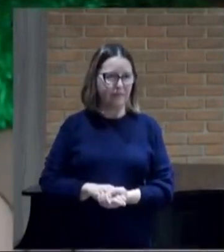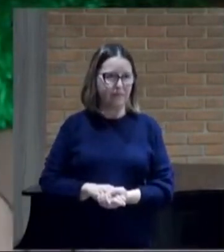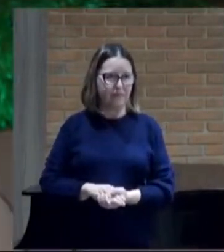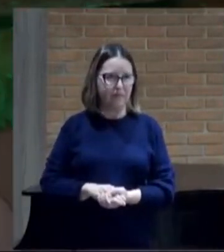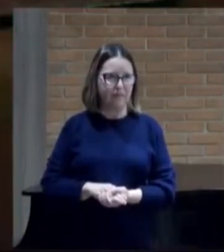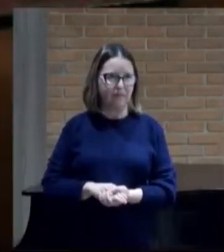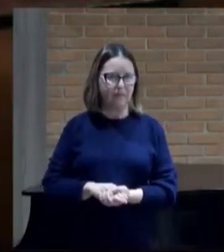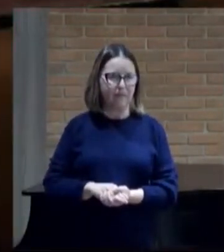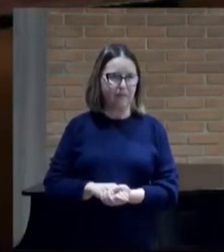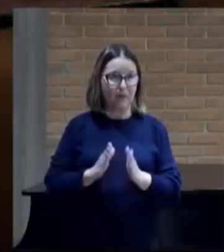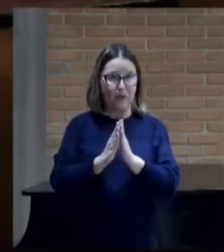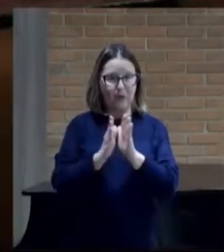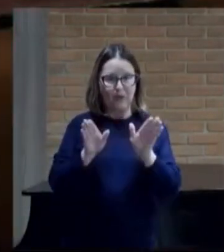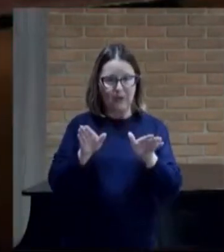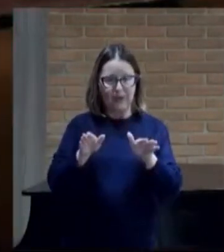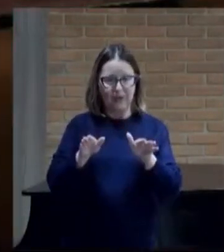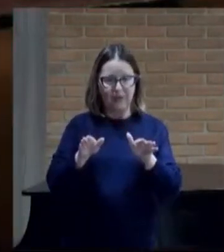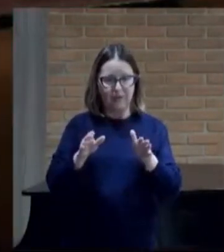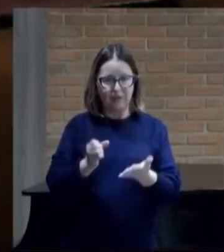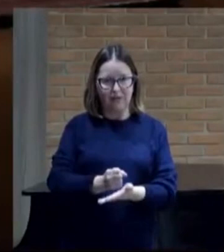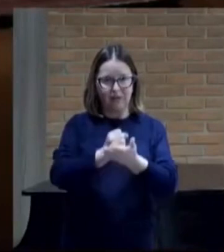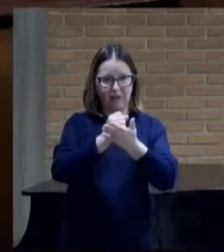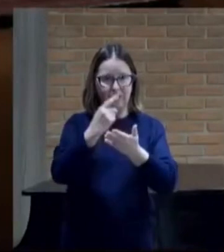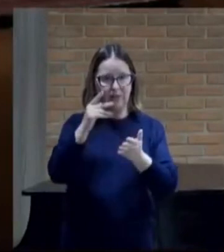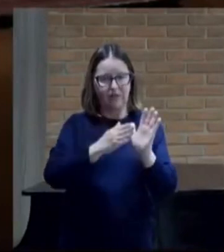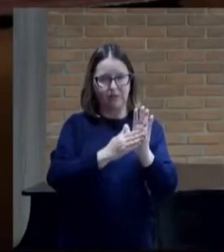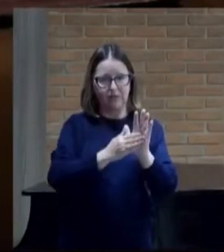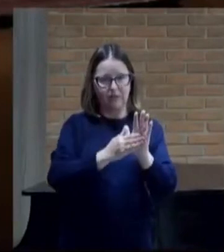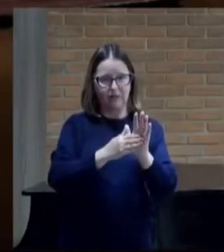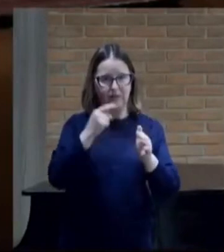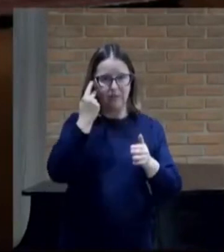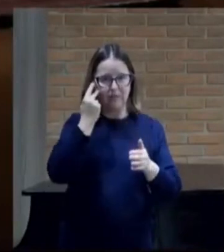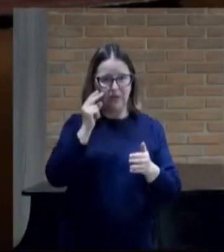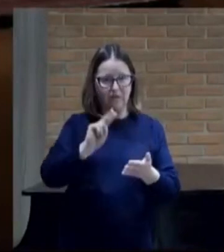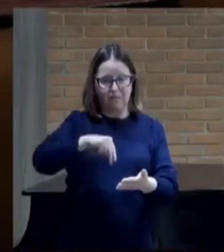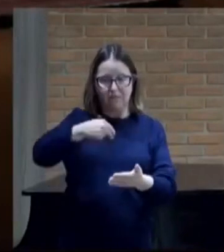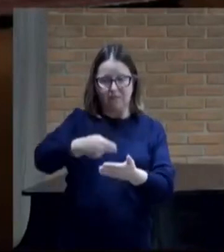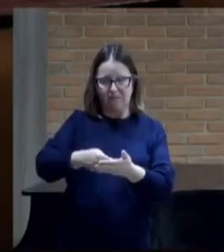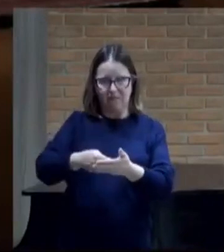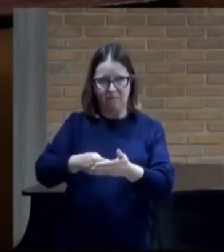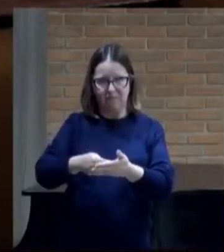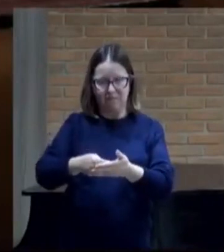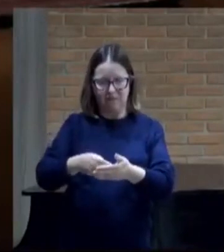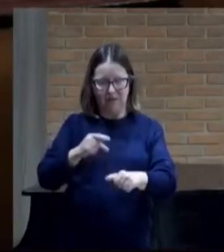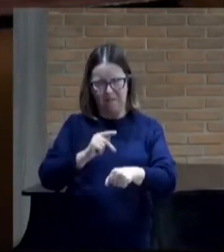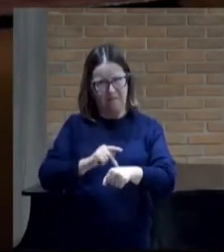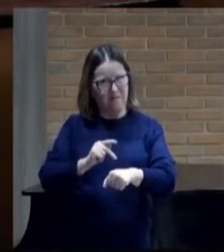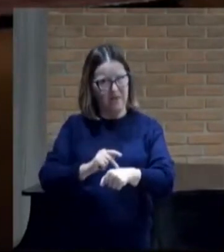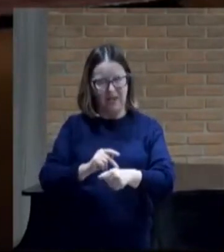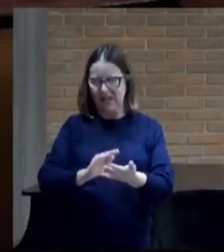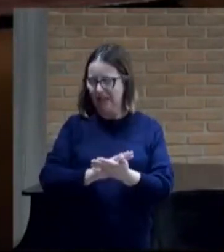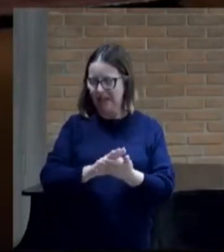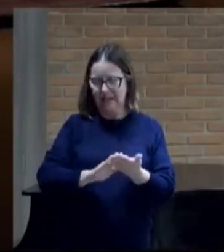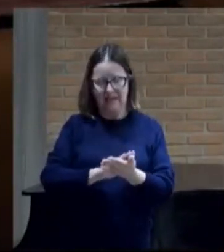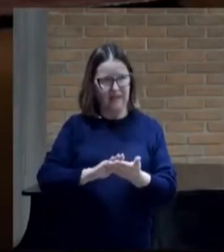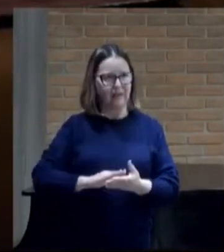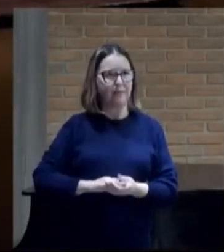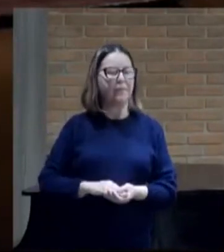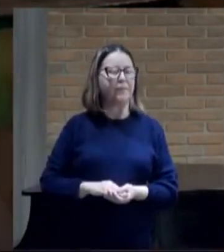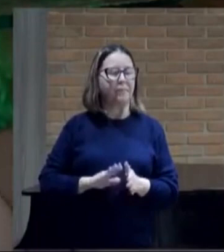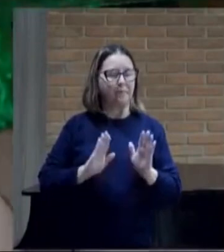Eles te sustentarão Nas suas mãos Para não tropeçares Nalguma pedra Pois bem